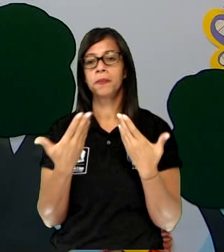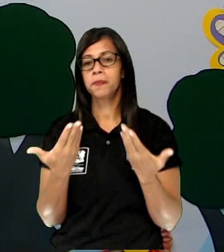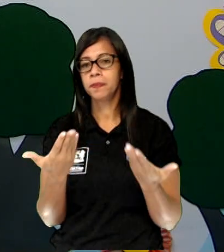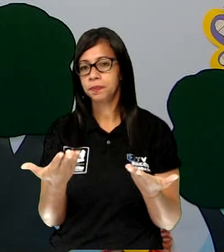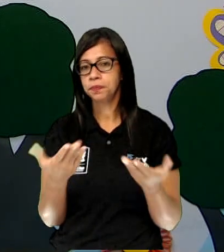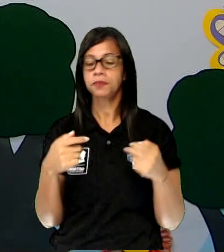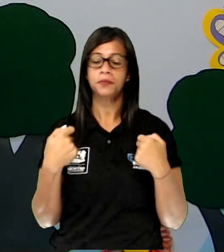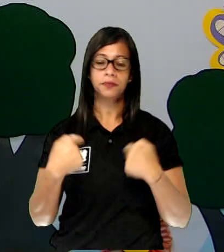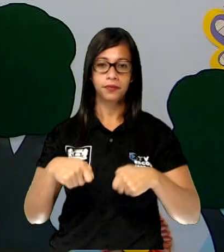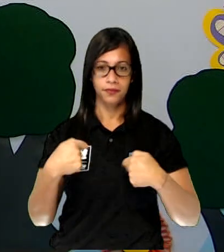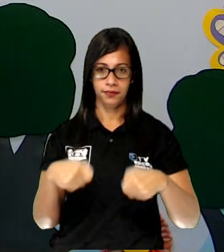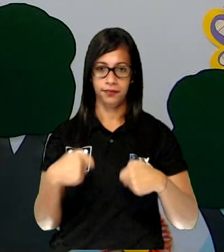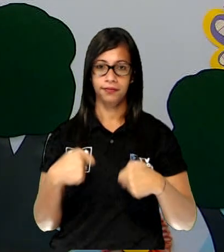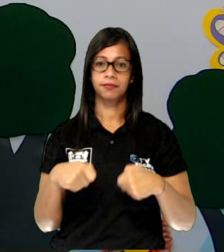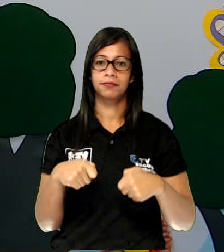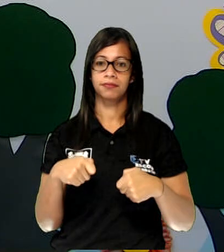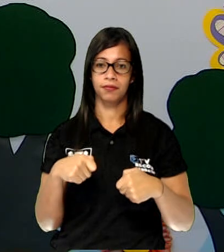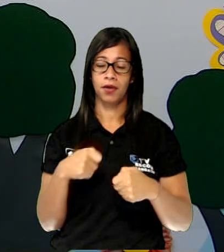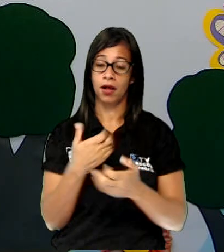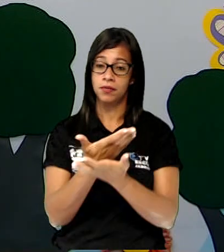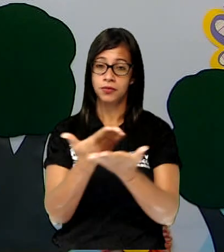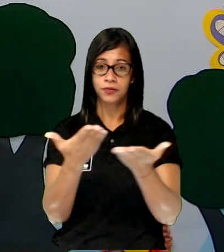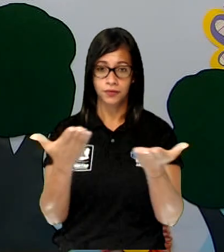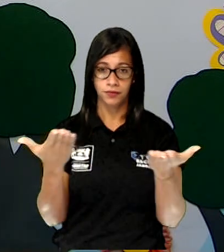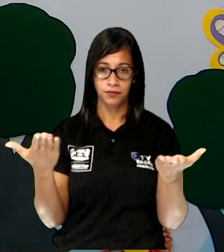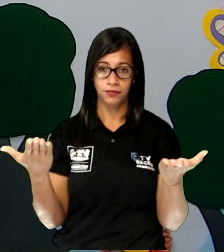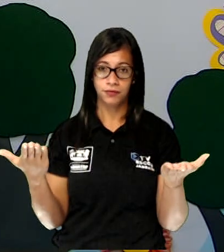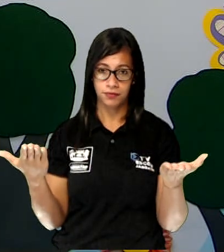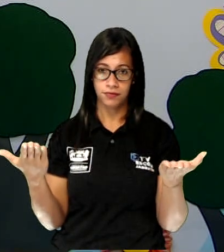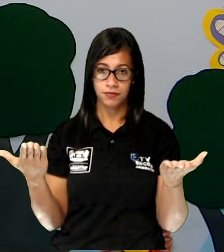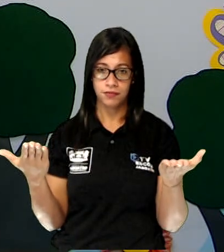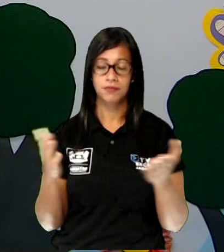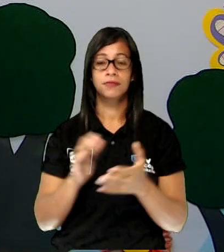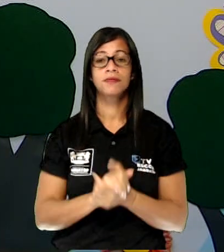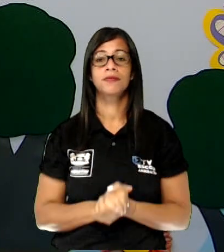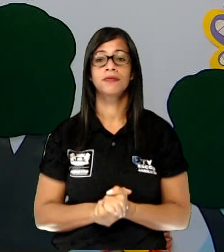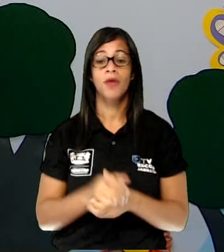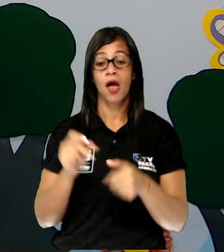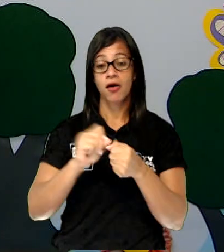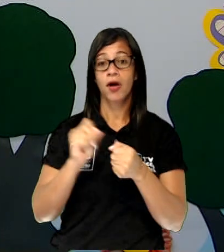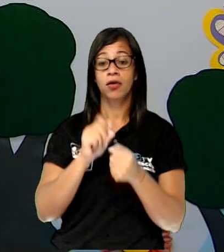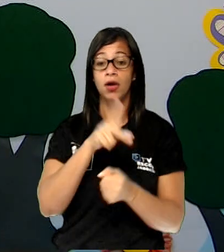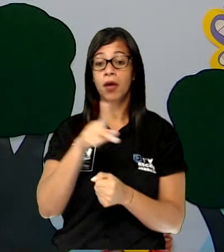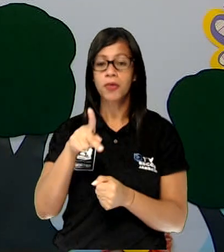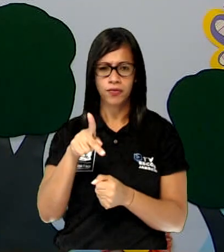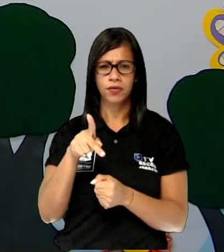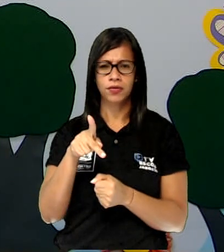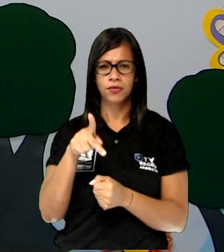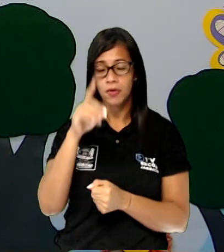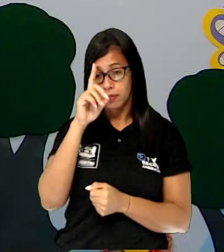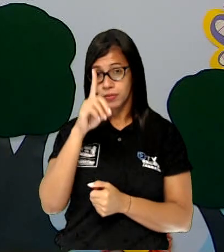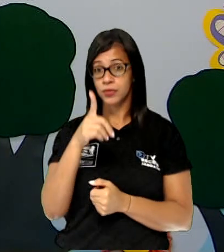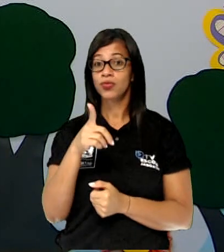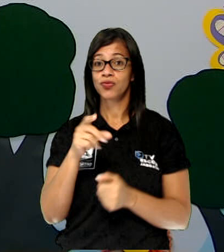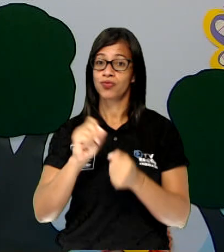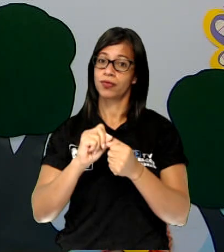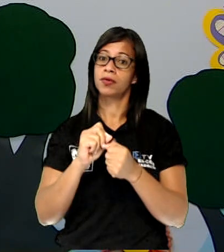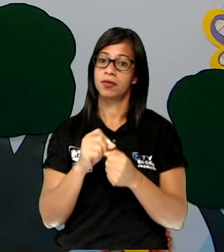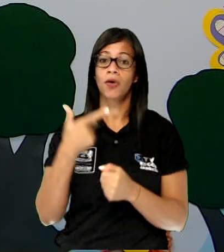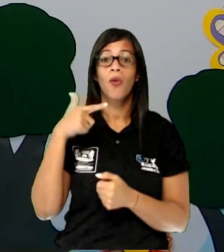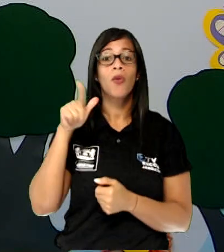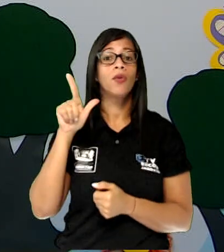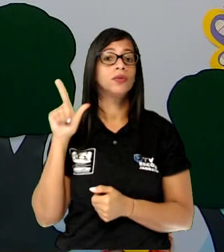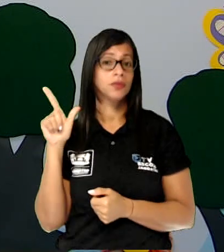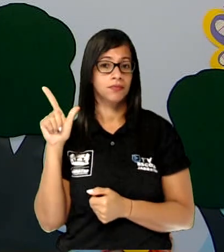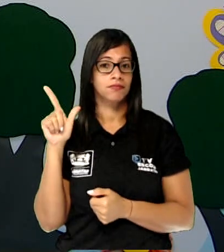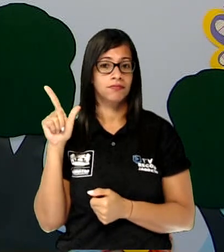precisar que vocês peguem o que a professora Andresa solicitou ontem. O alfabeto móvel que veio no seu